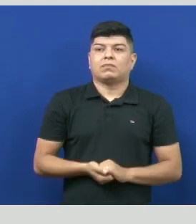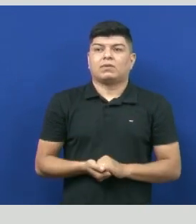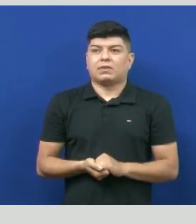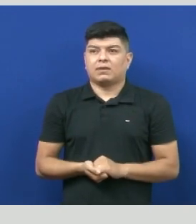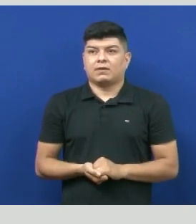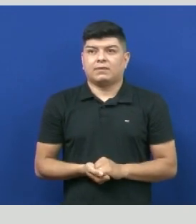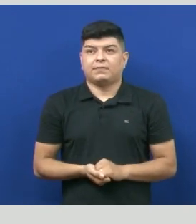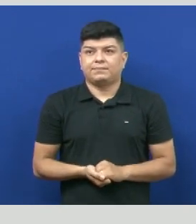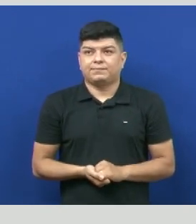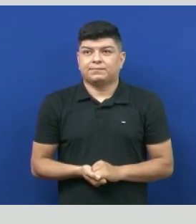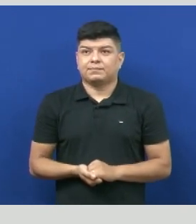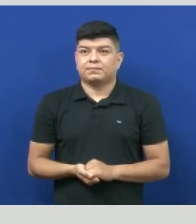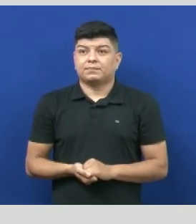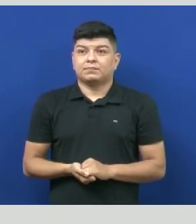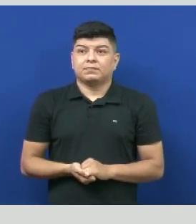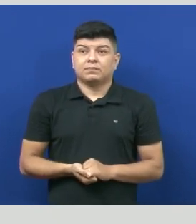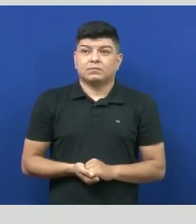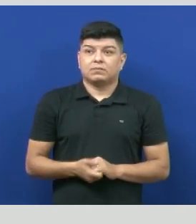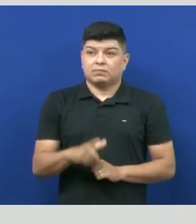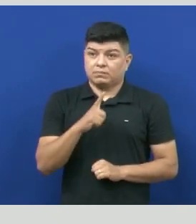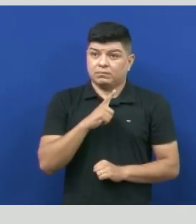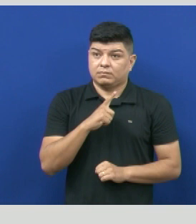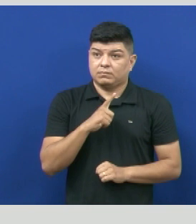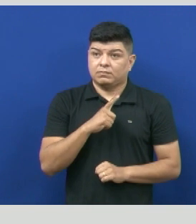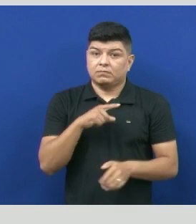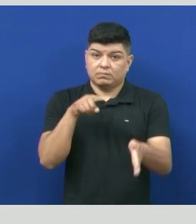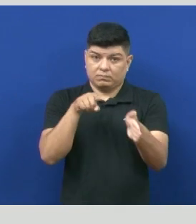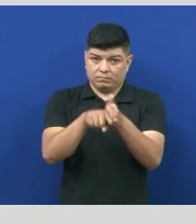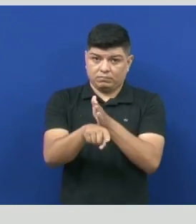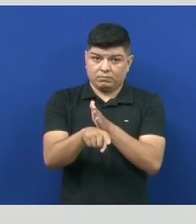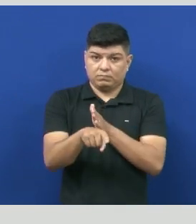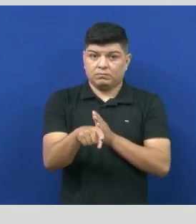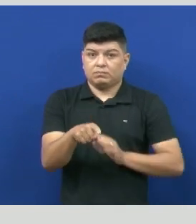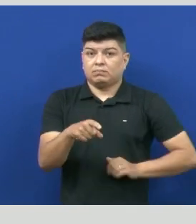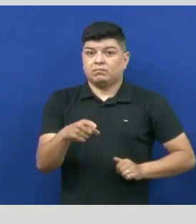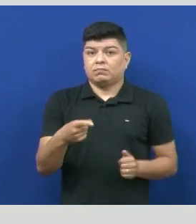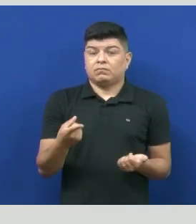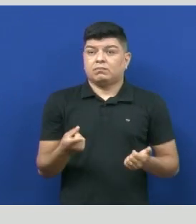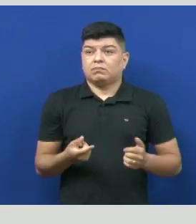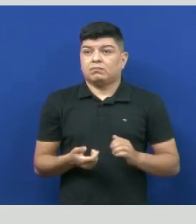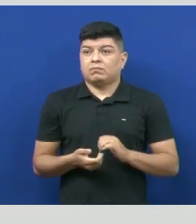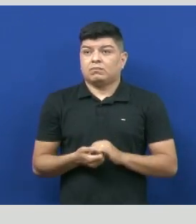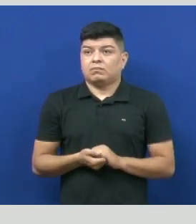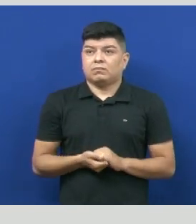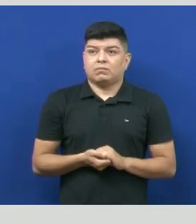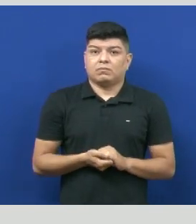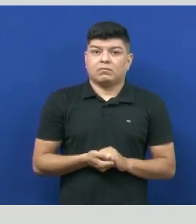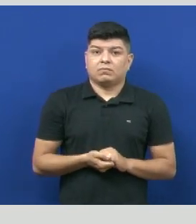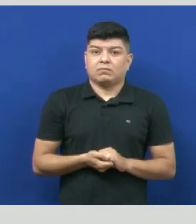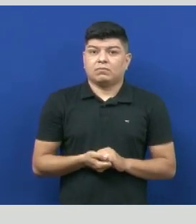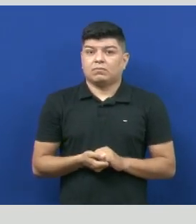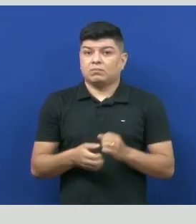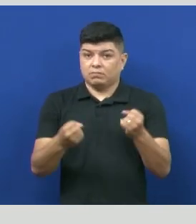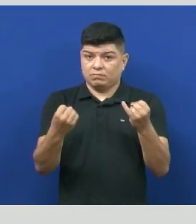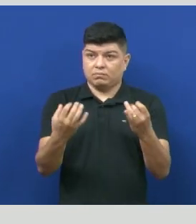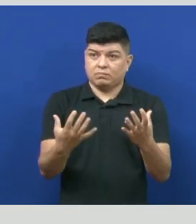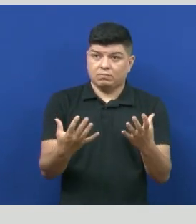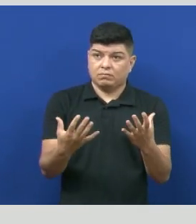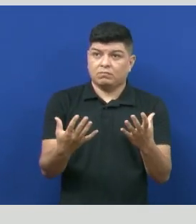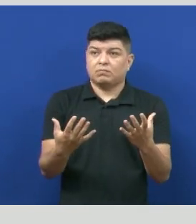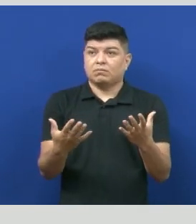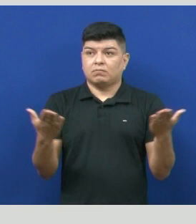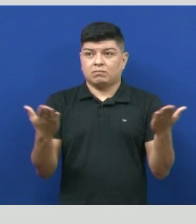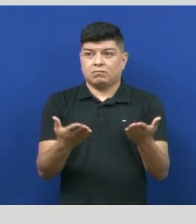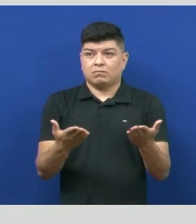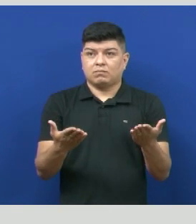Seguindo, então. Nós temos aí uma questão, né, para a gente aplicar o que a gente falou